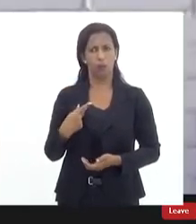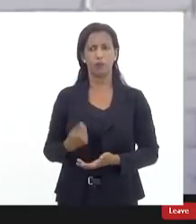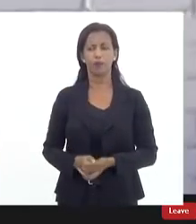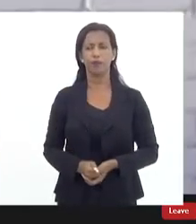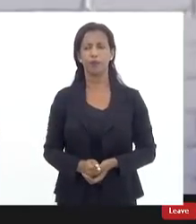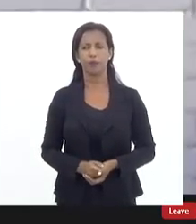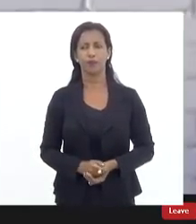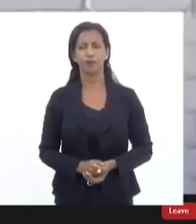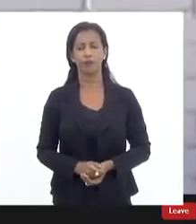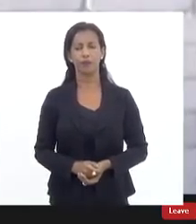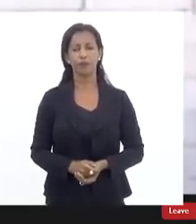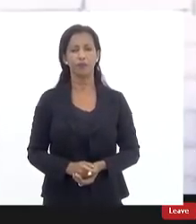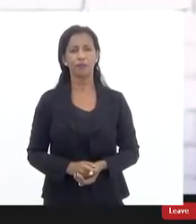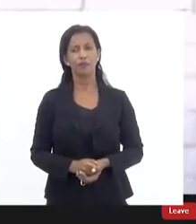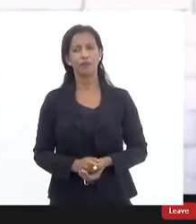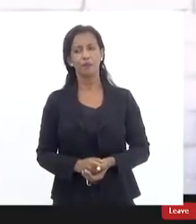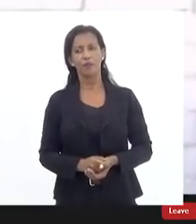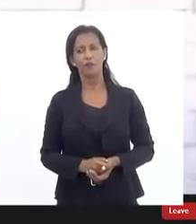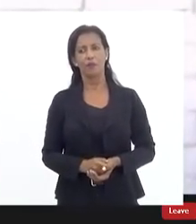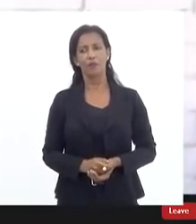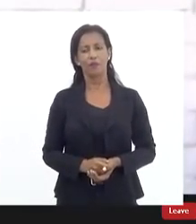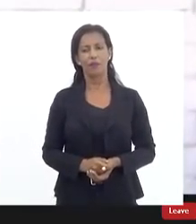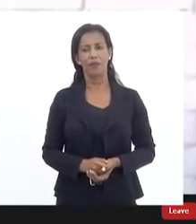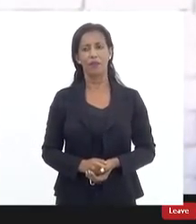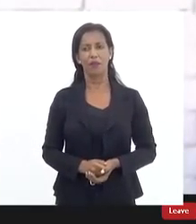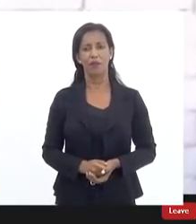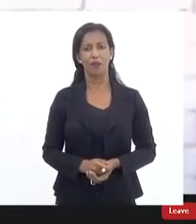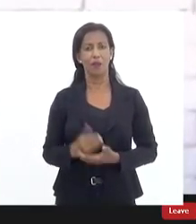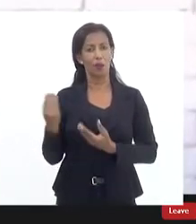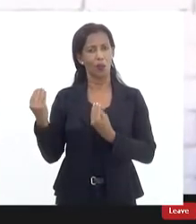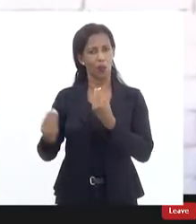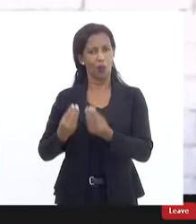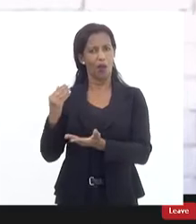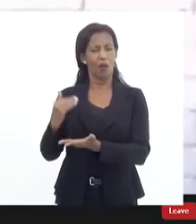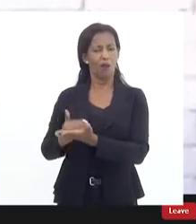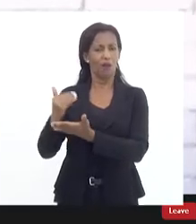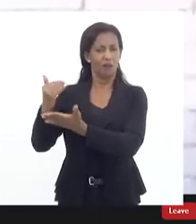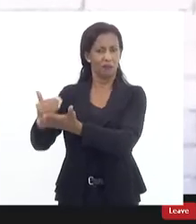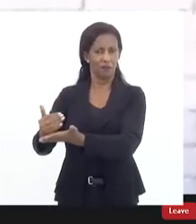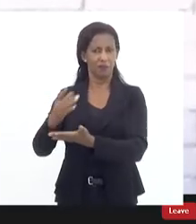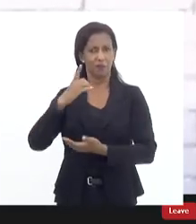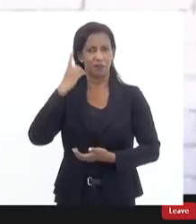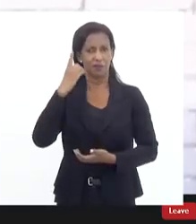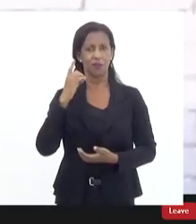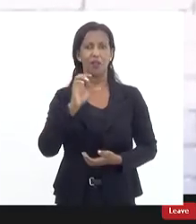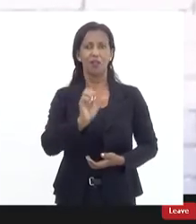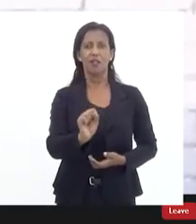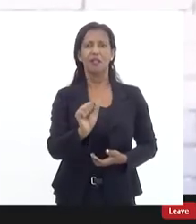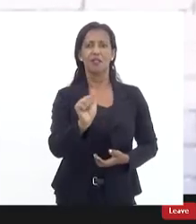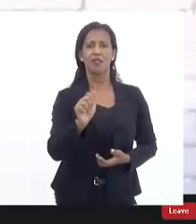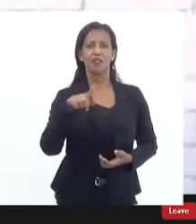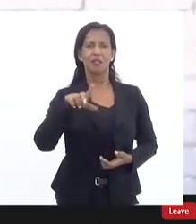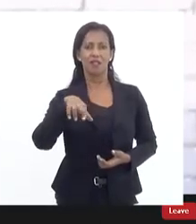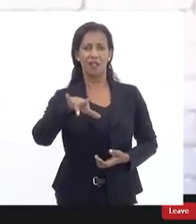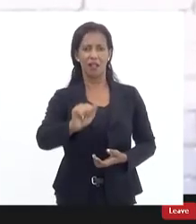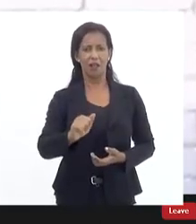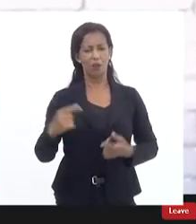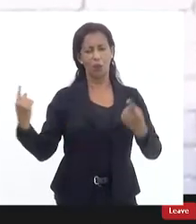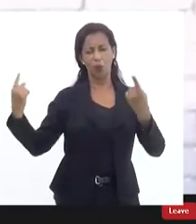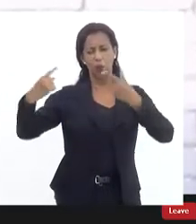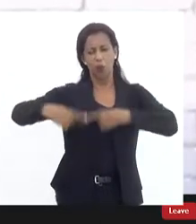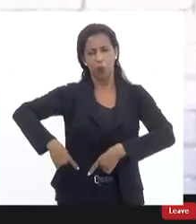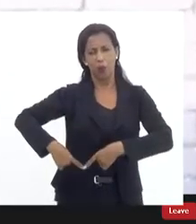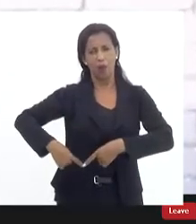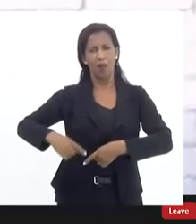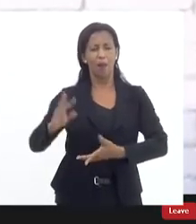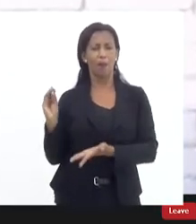e justamente como acrescentou aqui o deputado Coronel Salema muitos desafios para